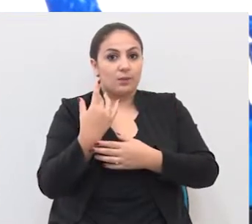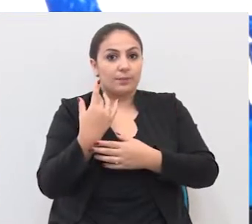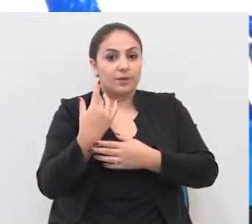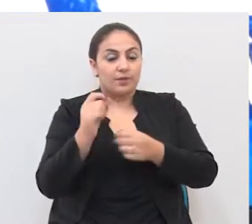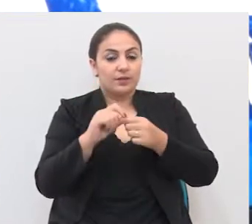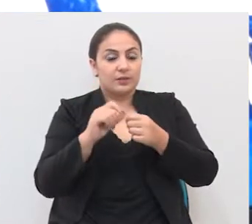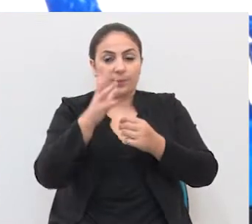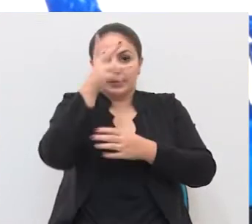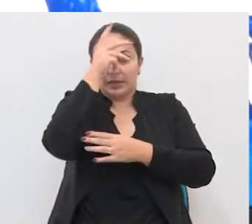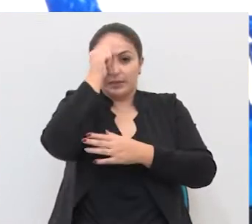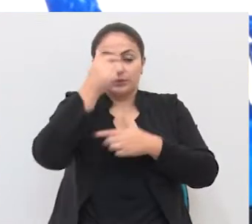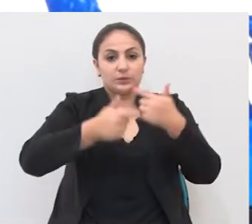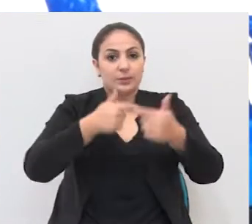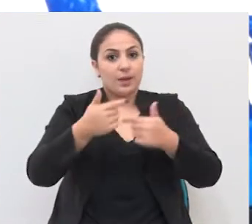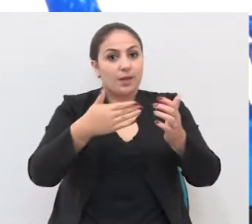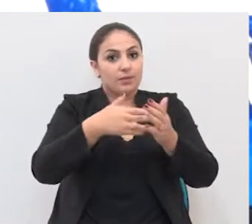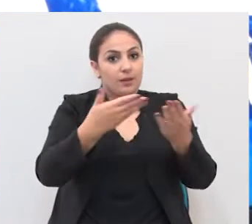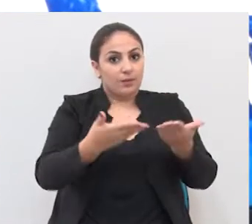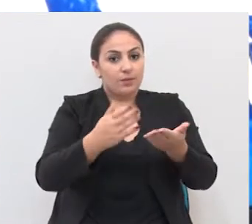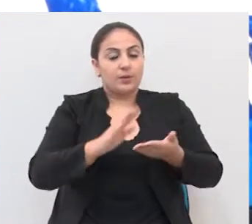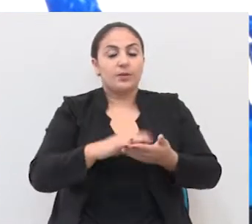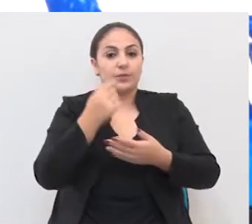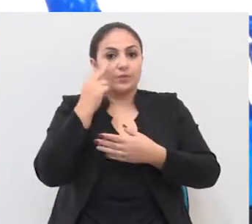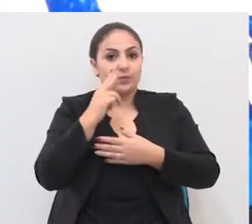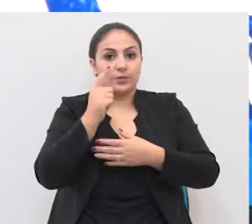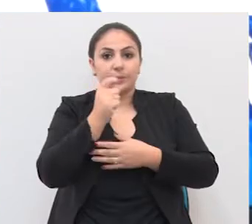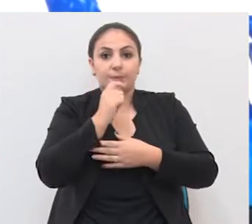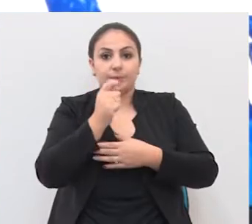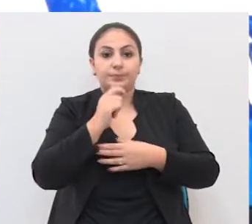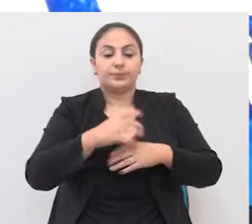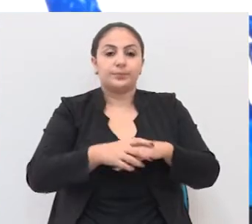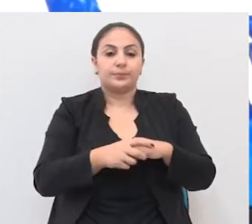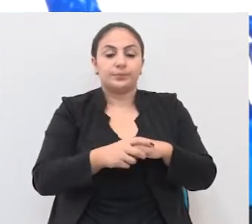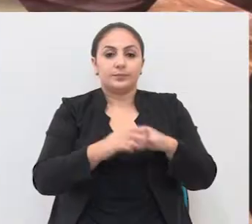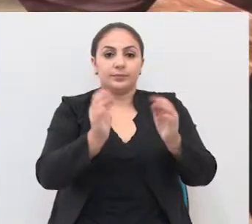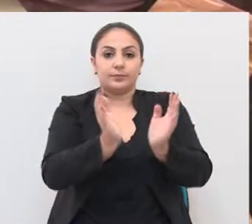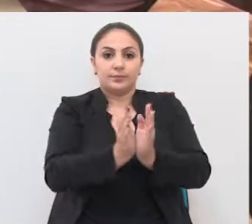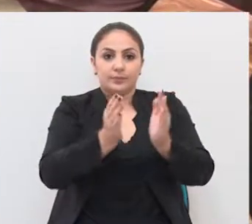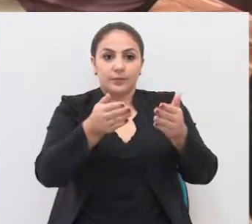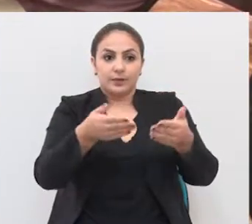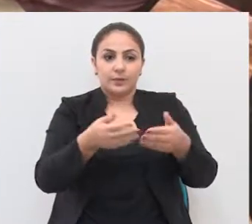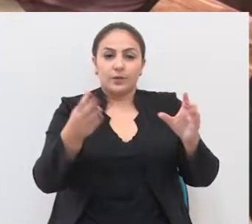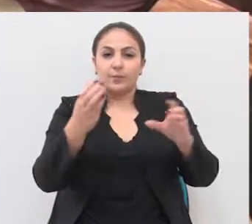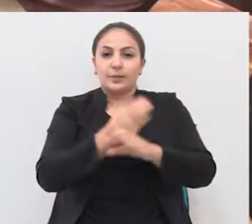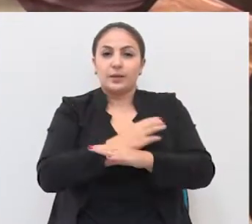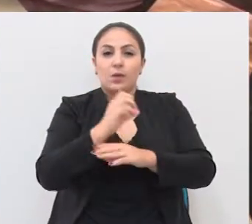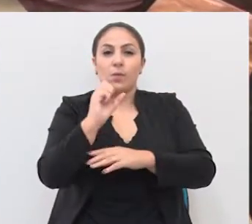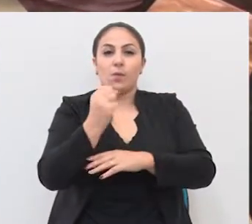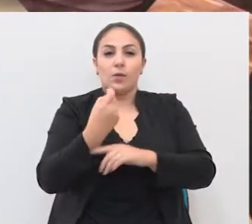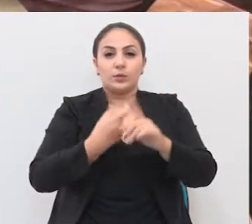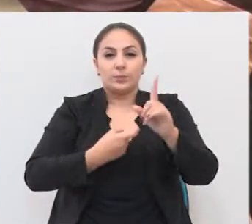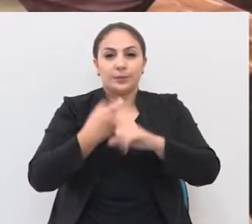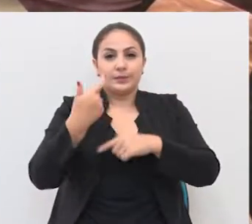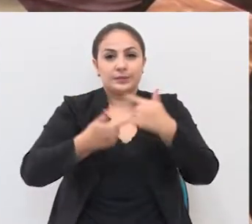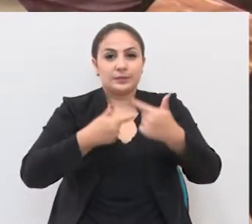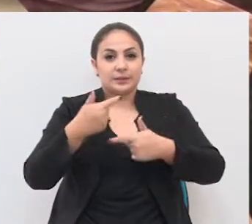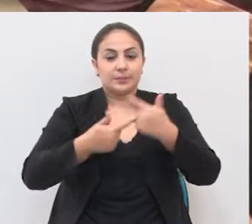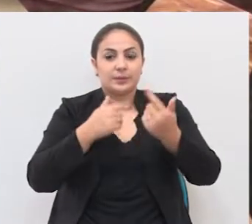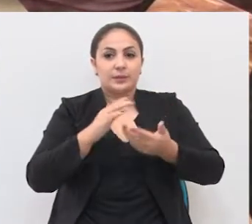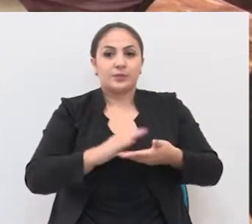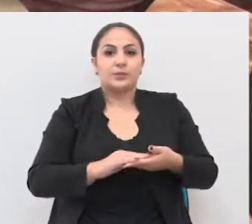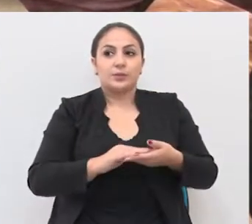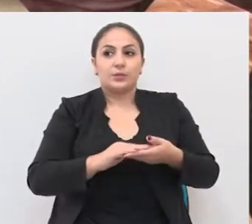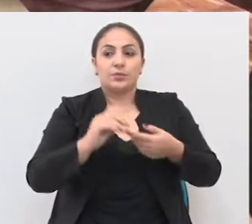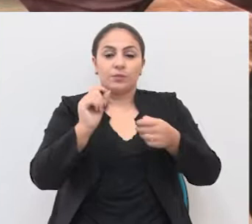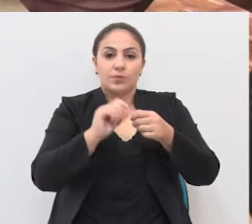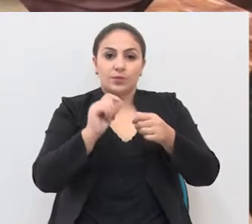fazer um balanço do trabalho até o momento. Veja na reportagem. A comissão, que vai completar oito meses de